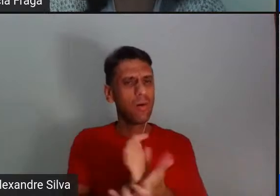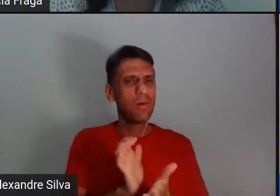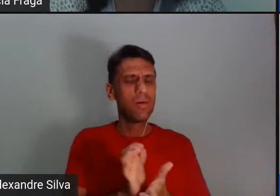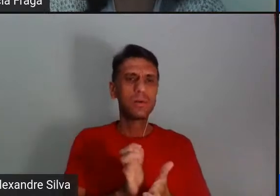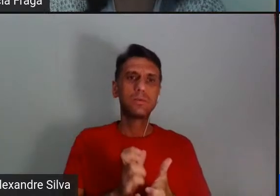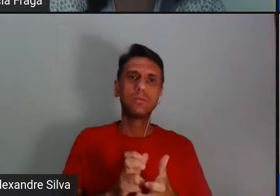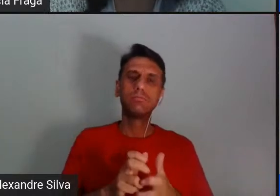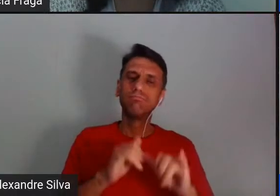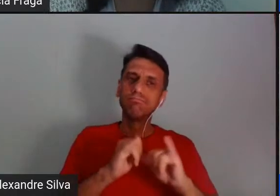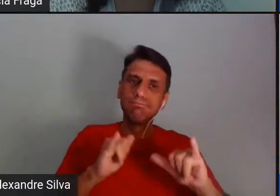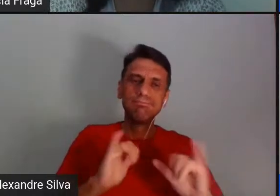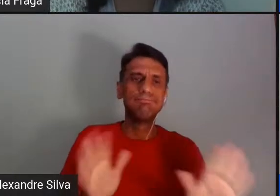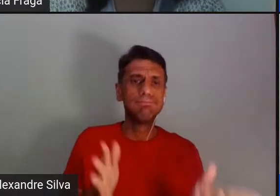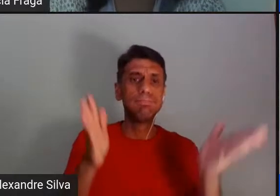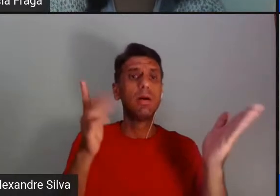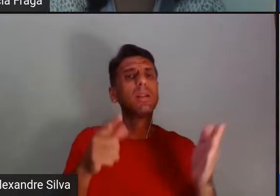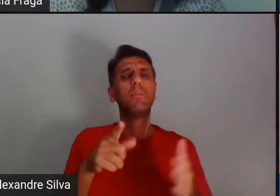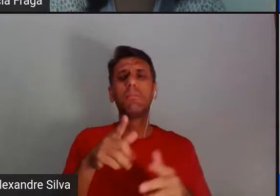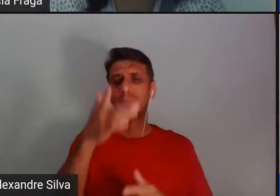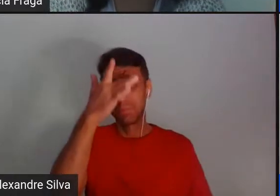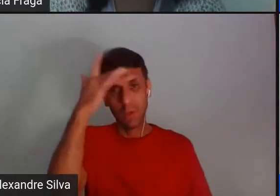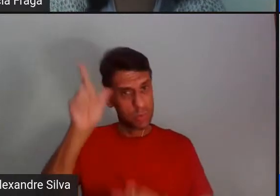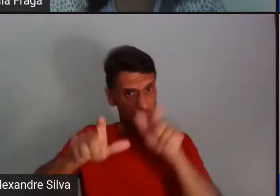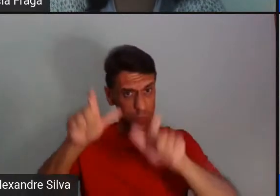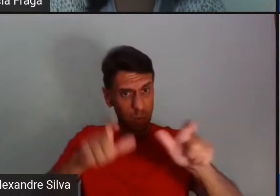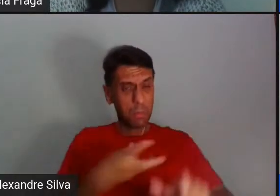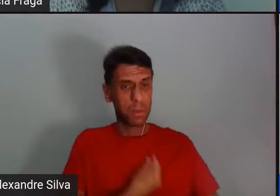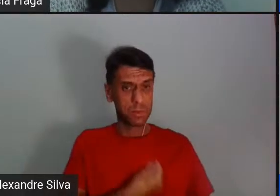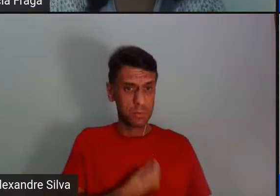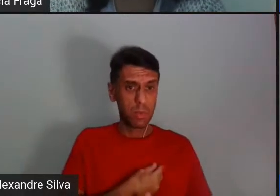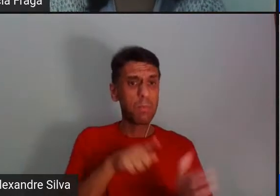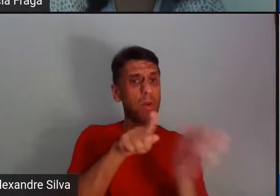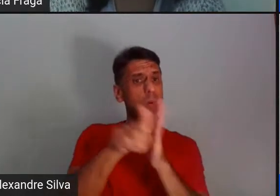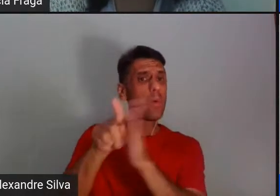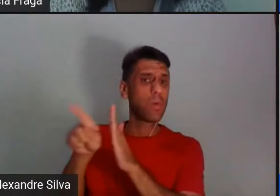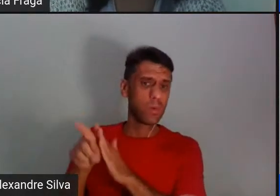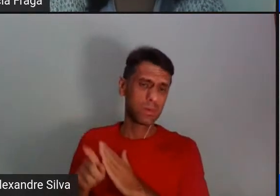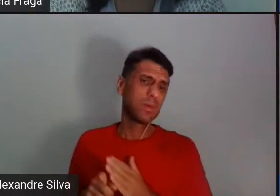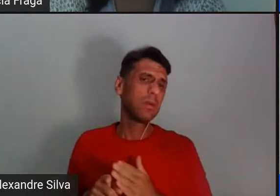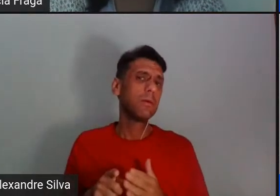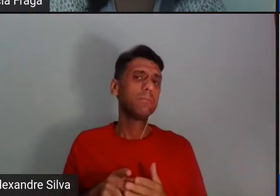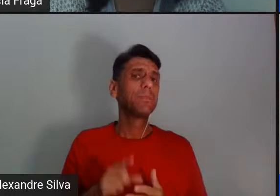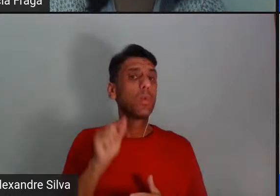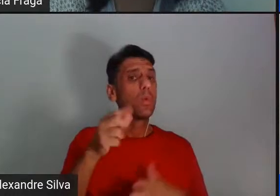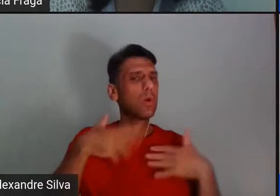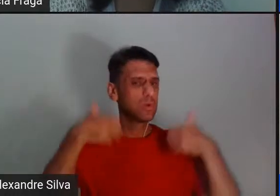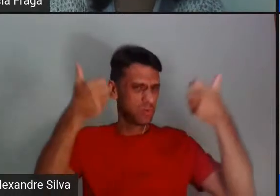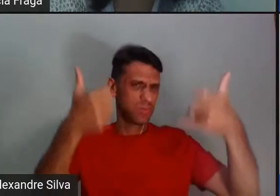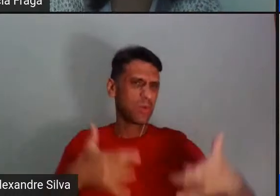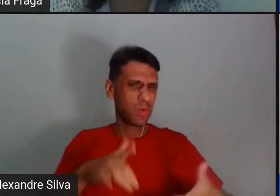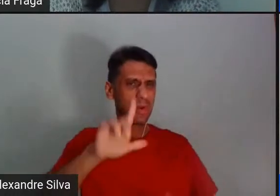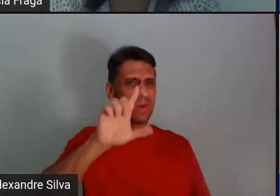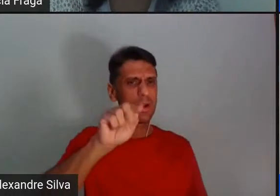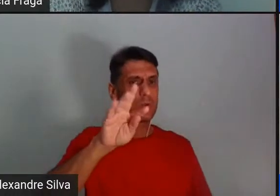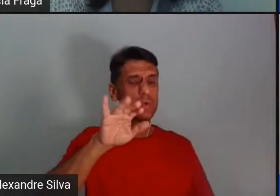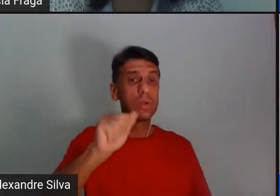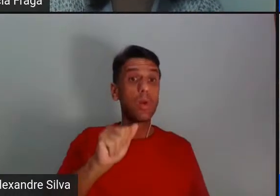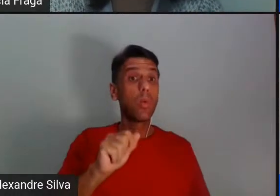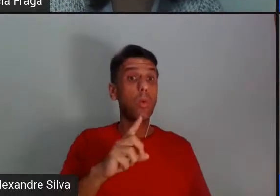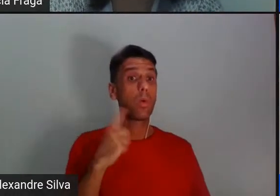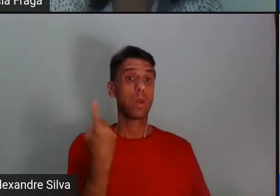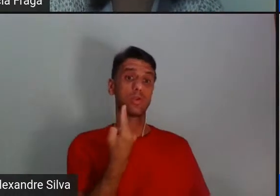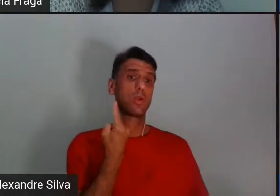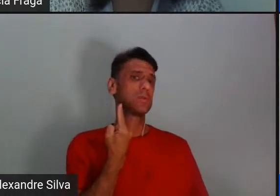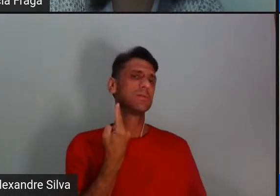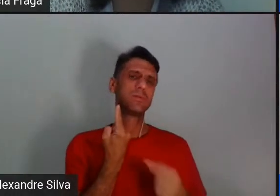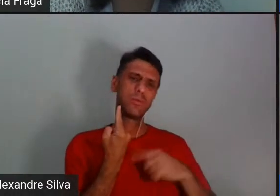perguntas, que está junto com a gente, porque isso aqui, como a Letícia falou, não é algo individual, é sempre coletivo.